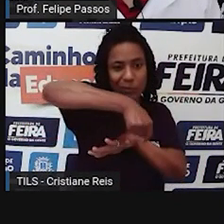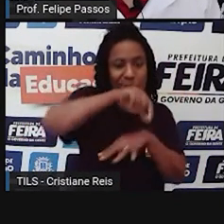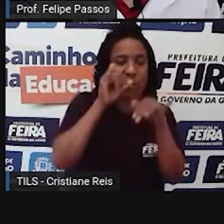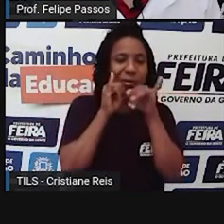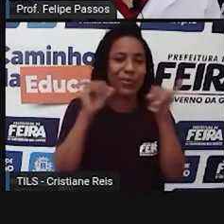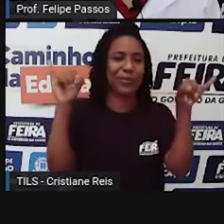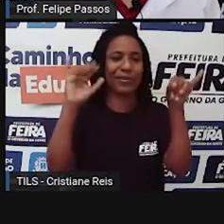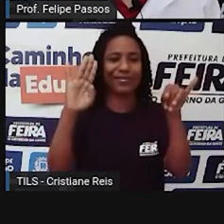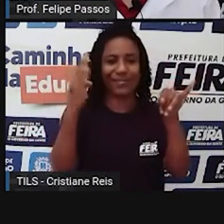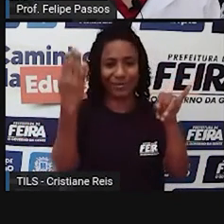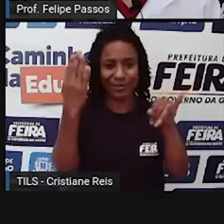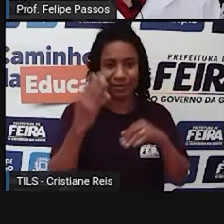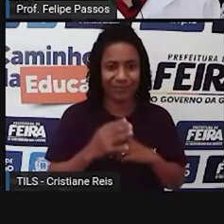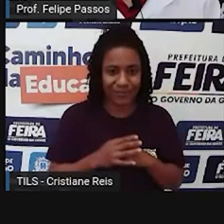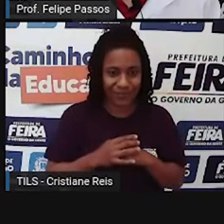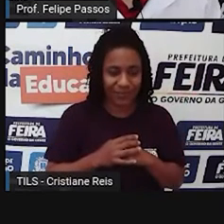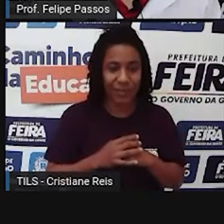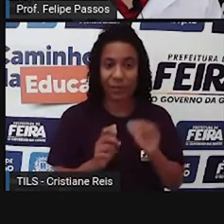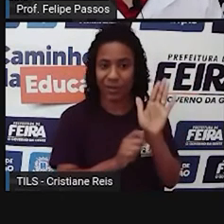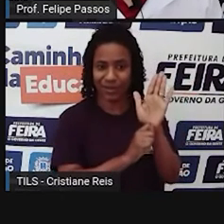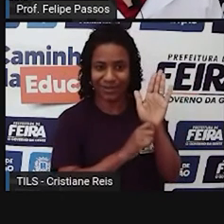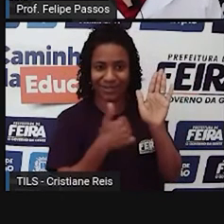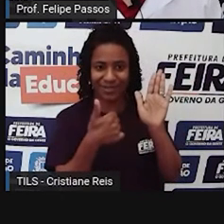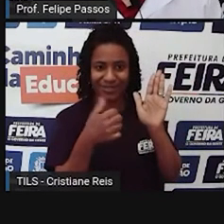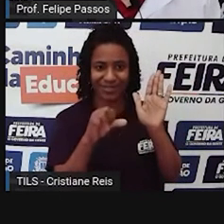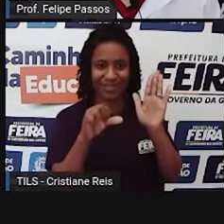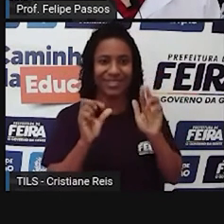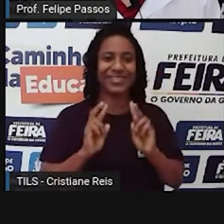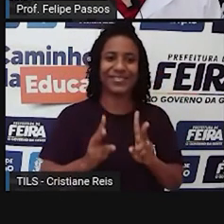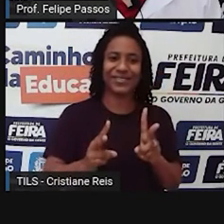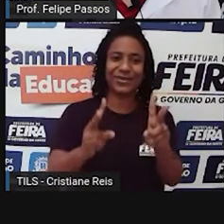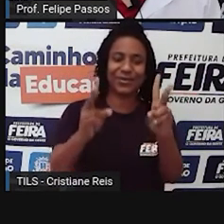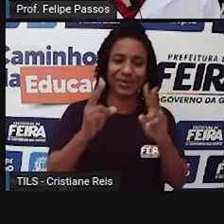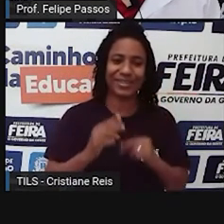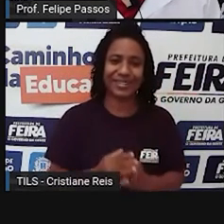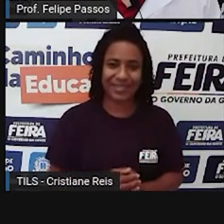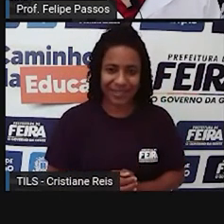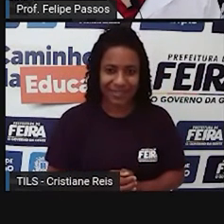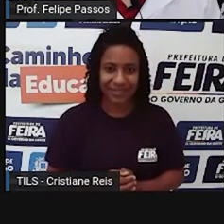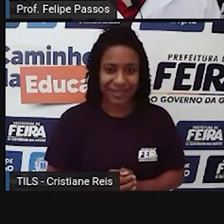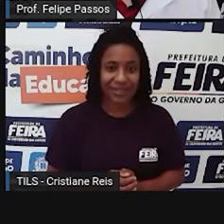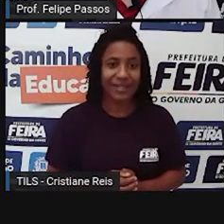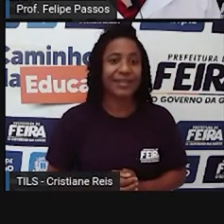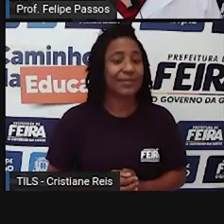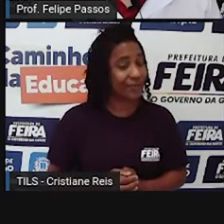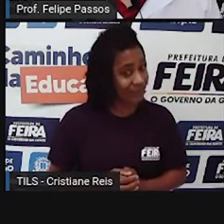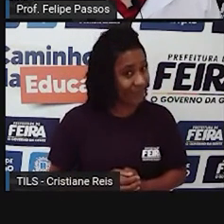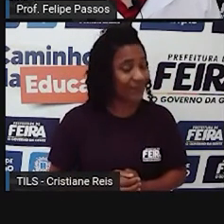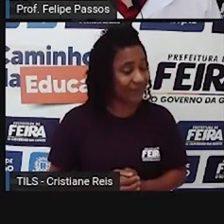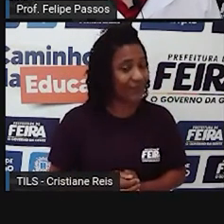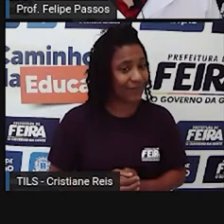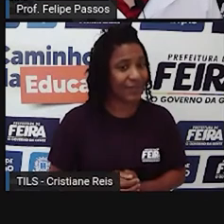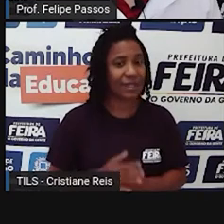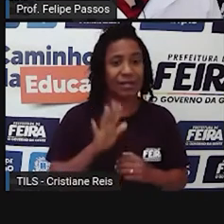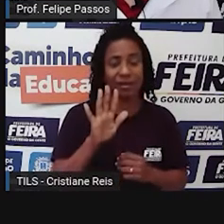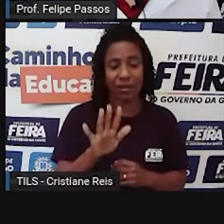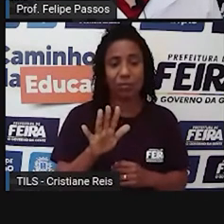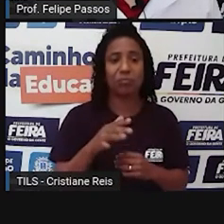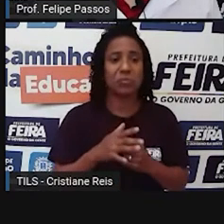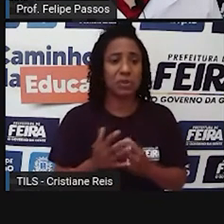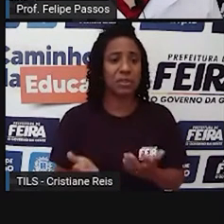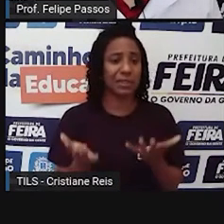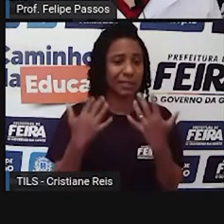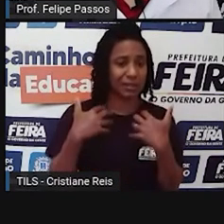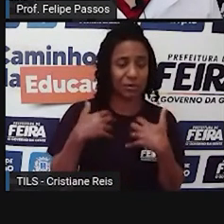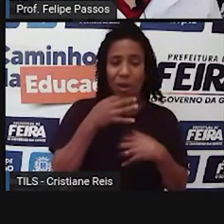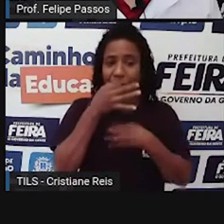Continuando a leitura do artigo 19, o que implica o direito de não ser inquietado pelas suas opiniões e